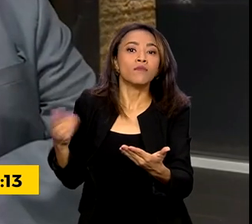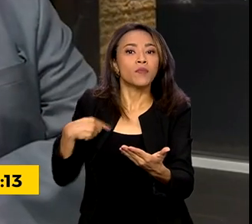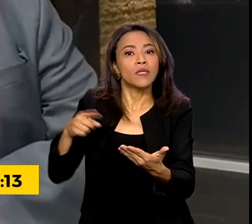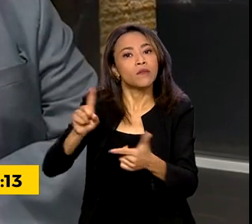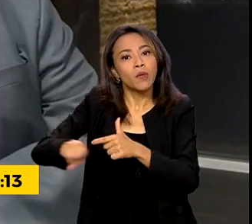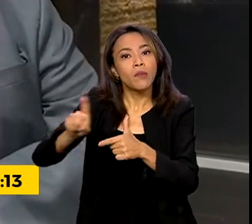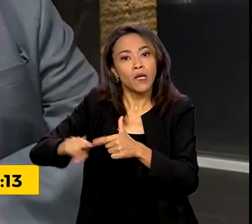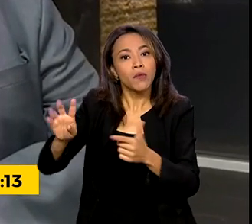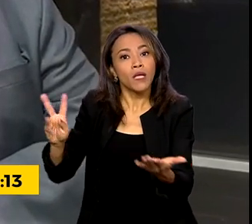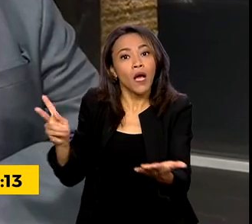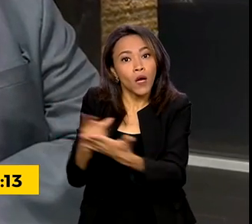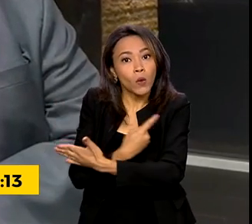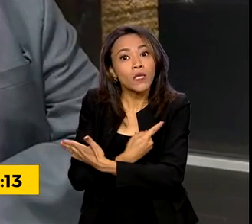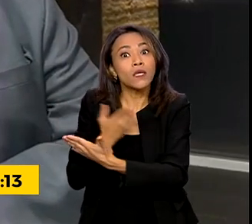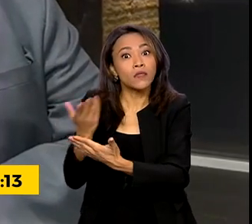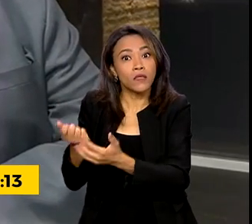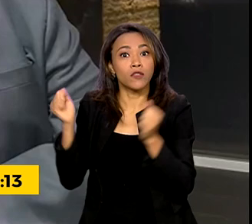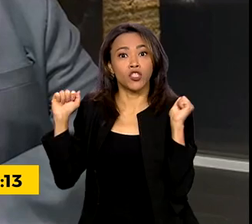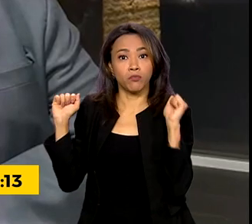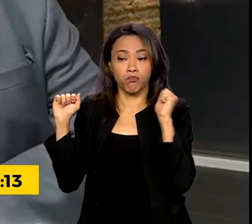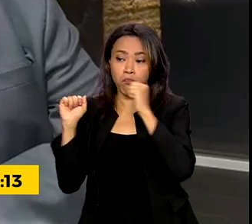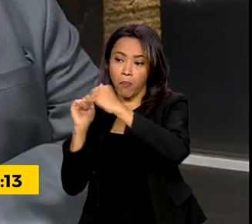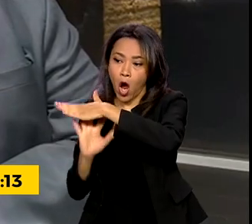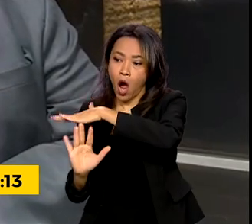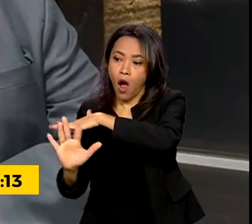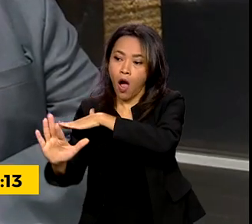crise derivada da intensificação da migração, sobretudo de afegãos.